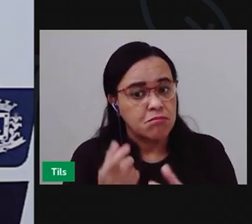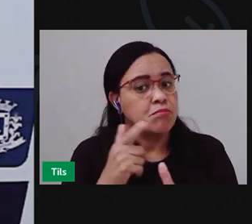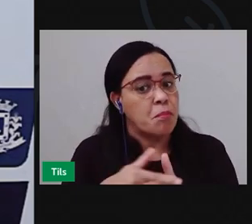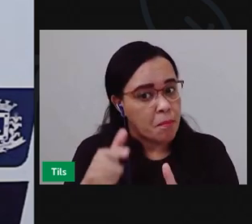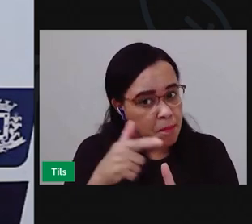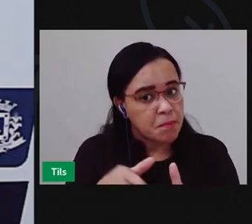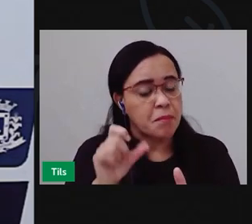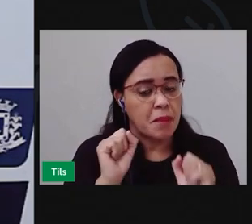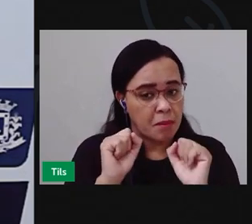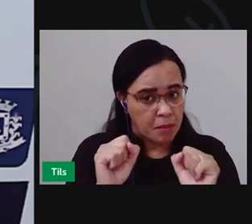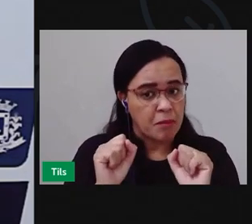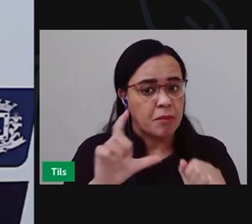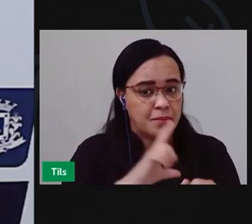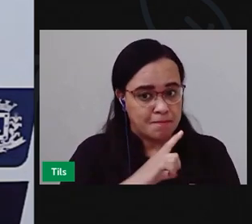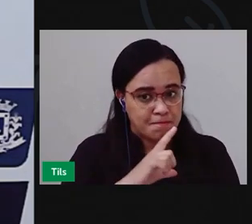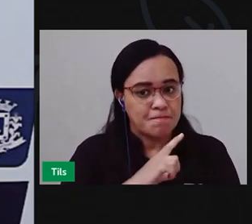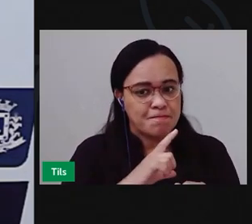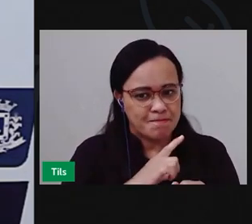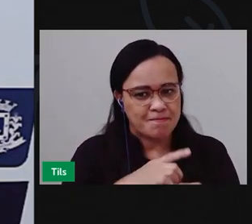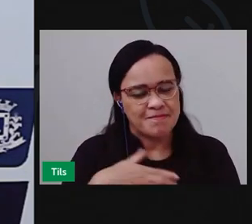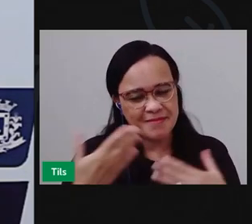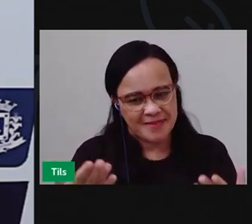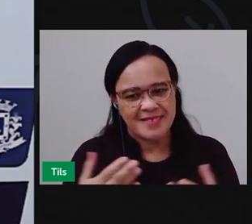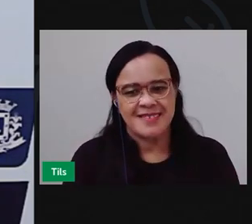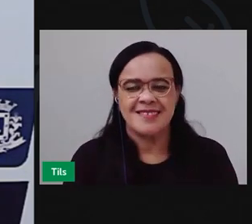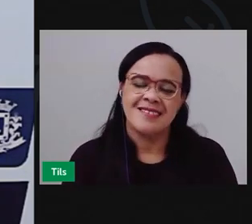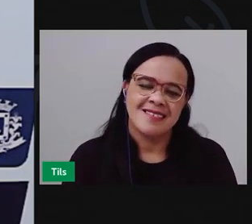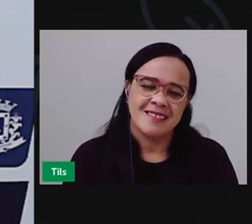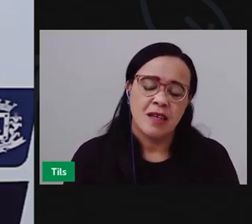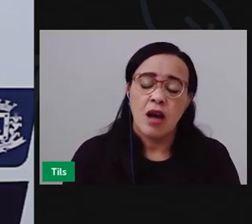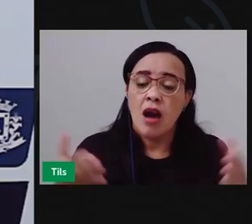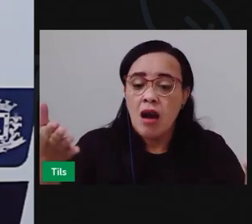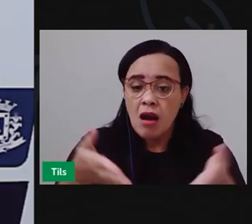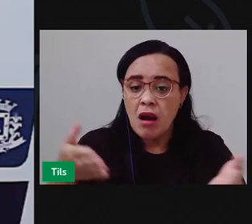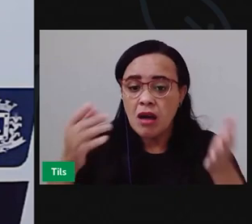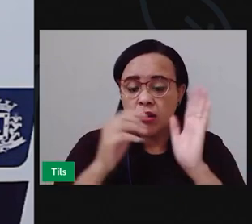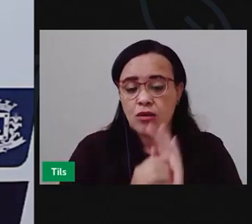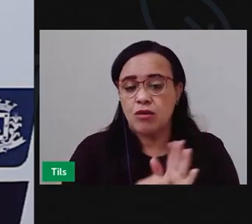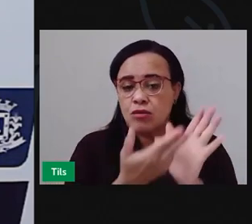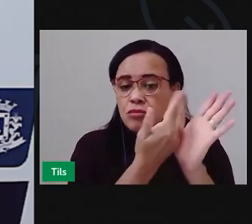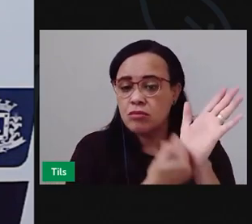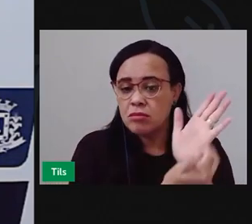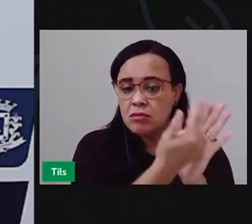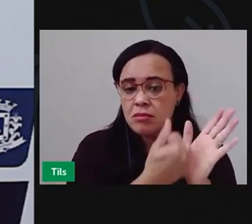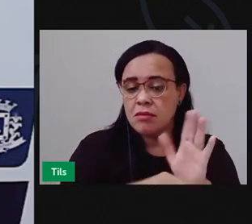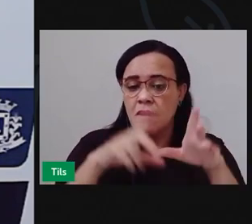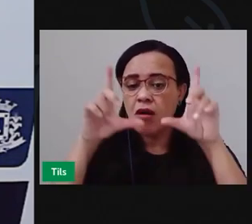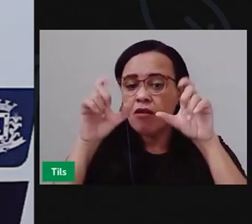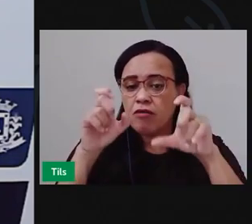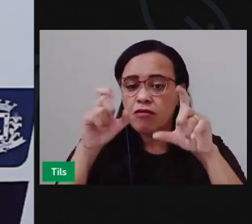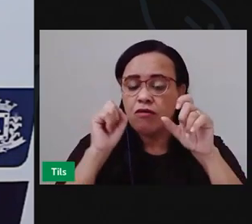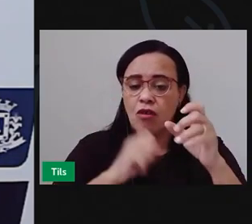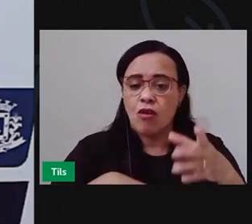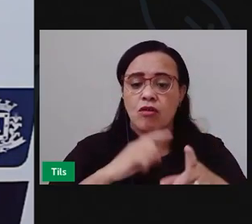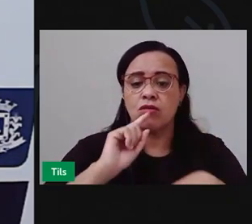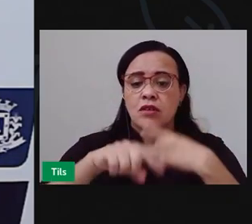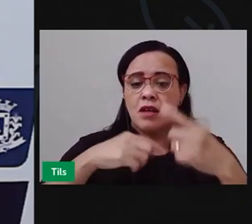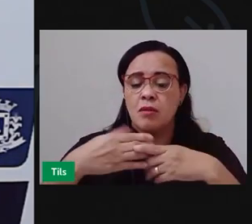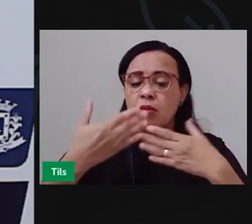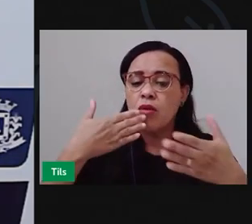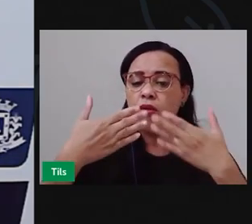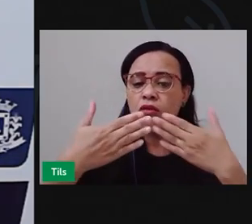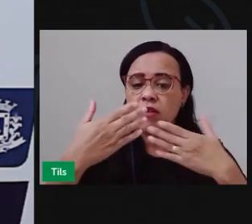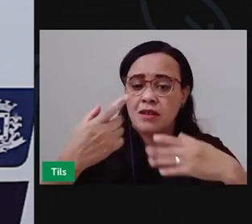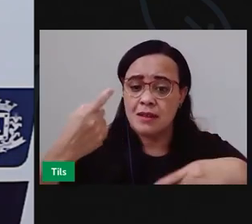Agora, gente vai ver aqui uma imagem e a gente vai fazer algumas discussões em cima dessa